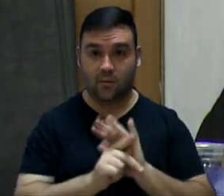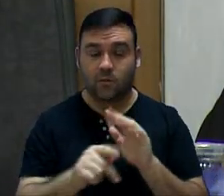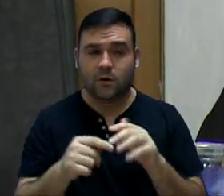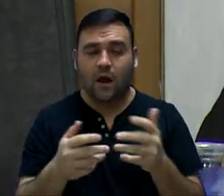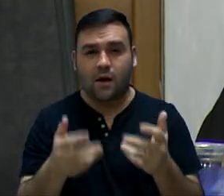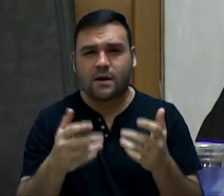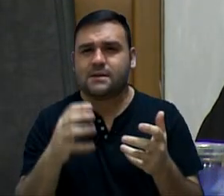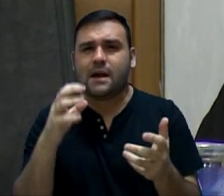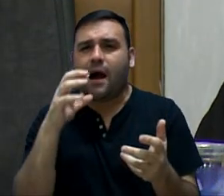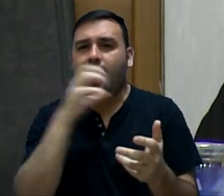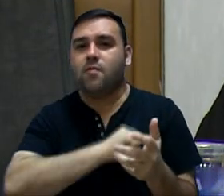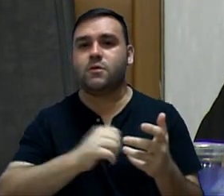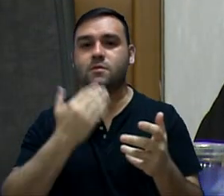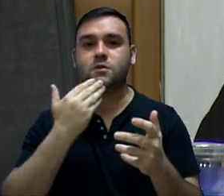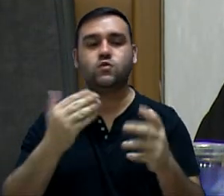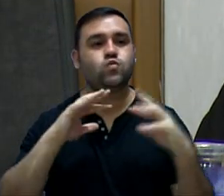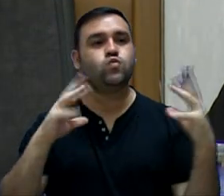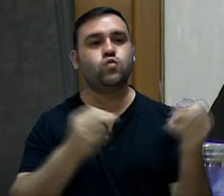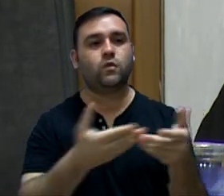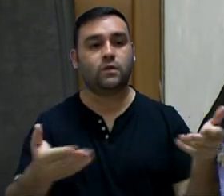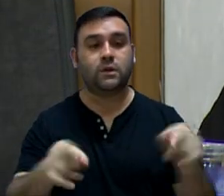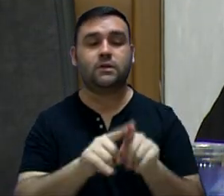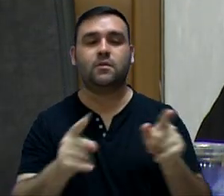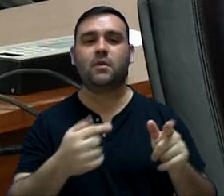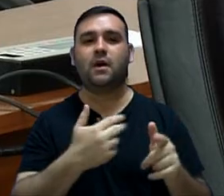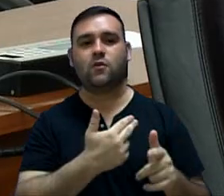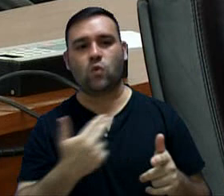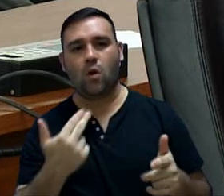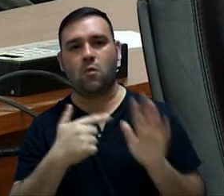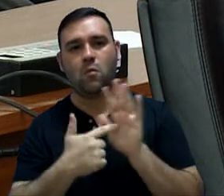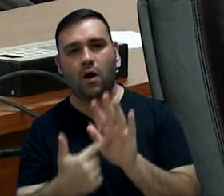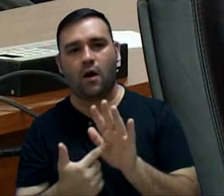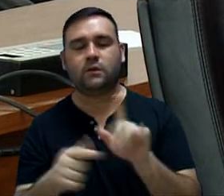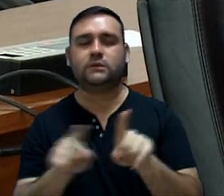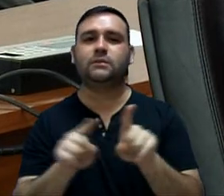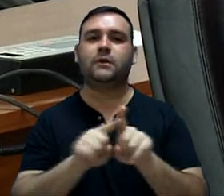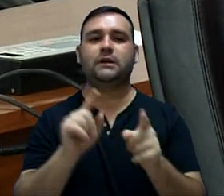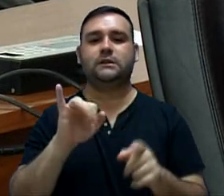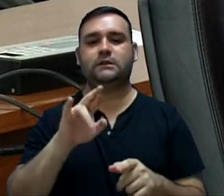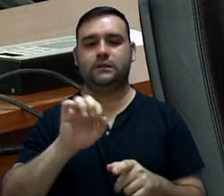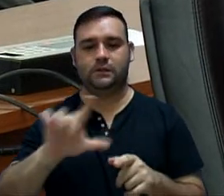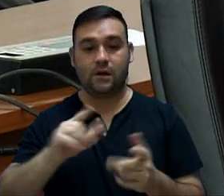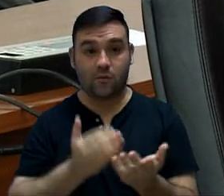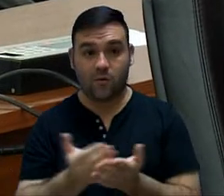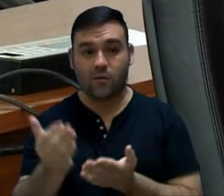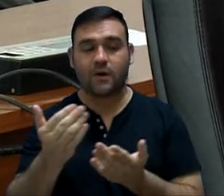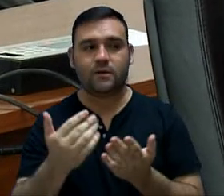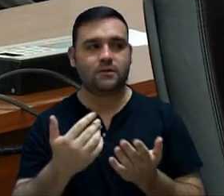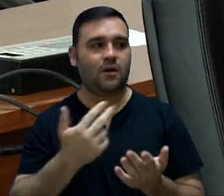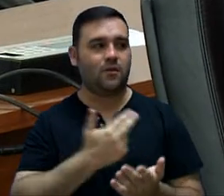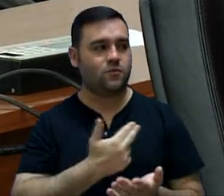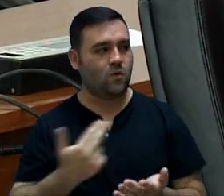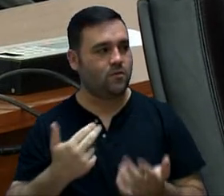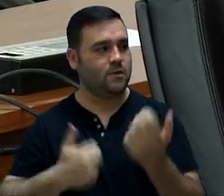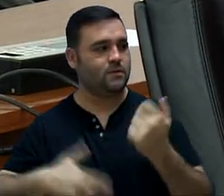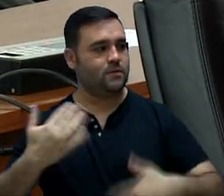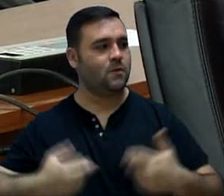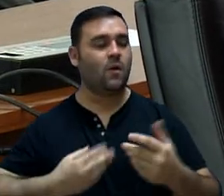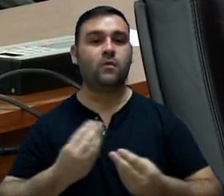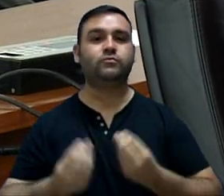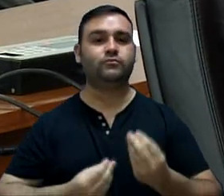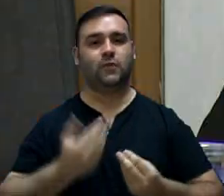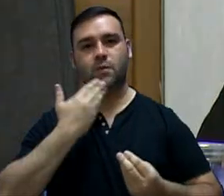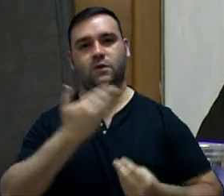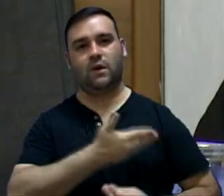Gostaria, brevemente, de pedir a todos aqui que se apresentem. Secretário Israel, queria que o senhor começasse se apresentando para todos como